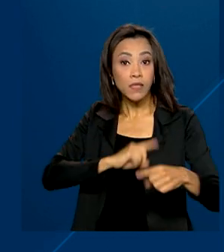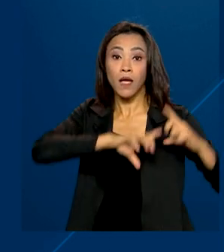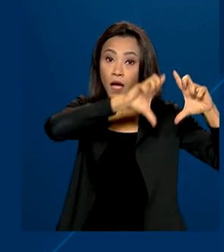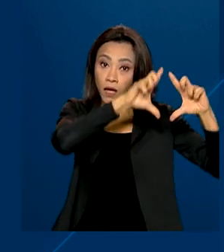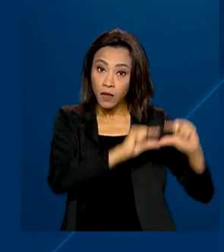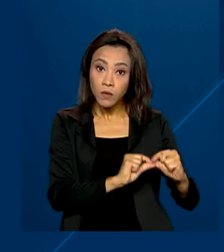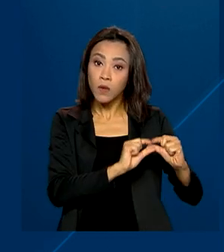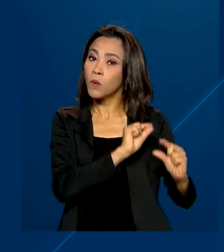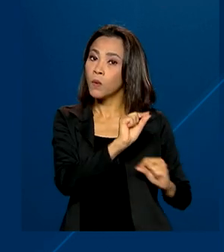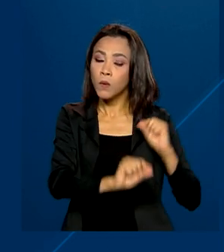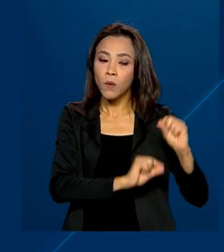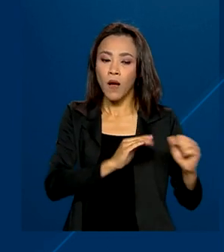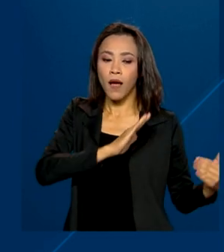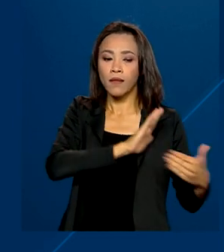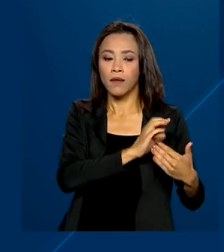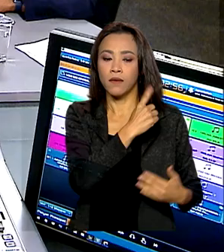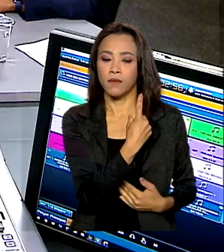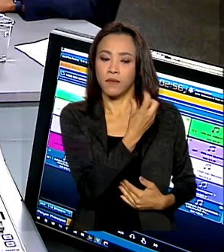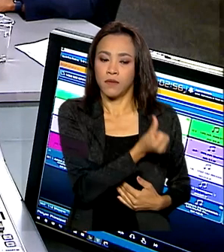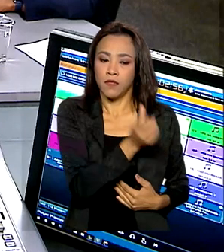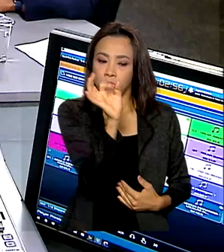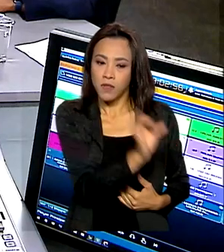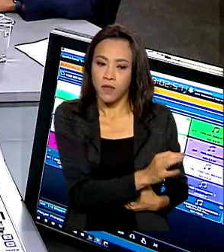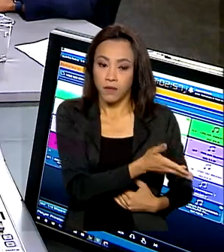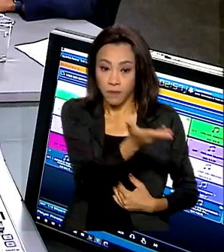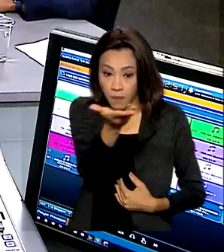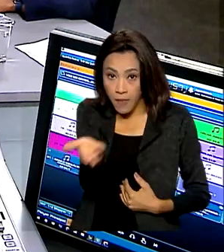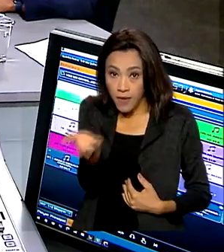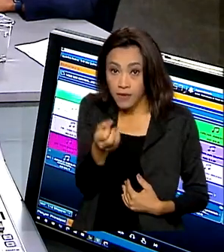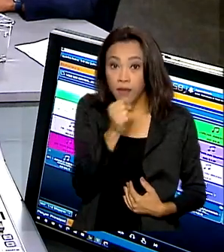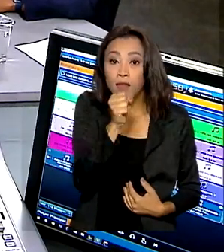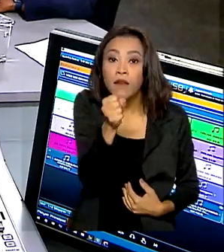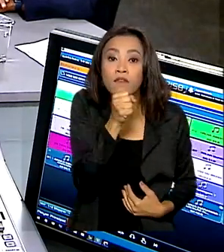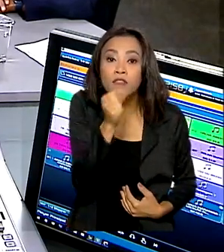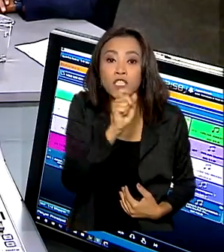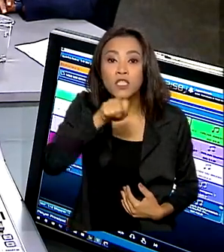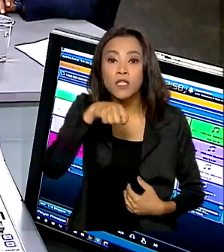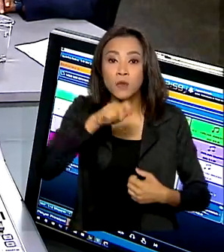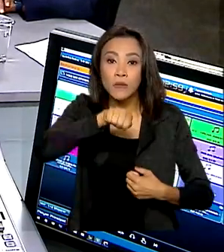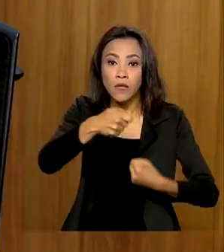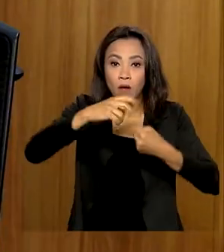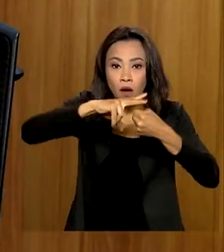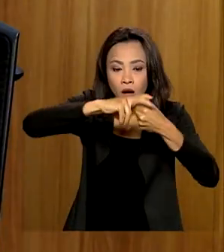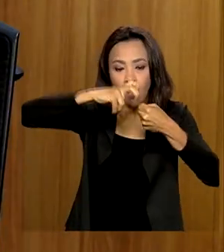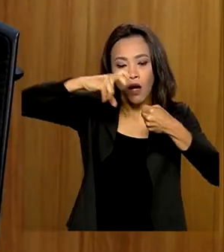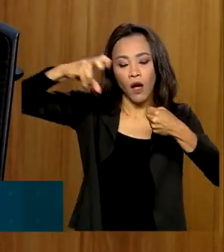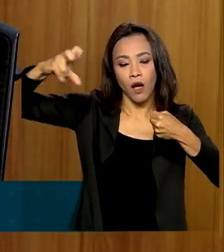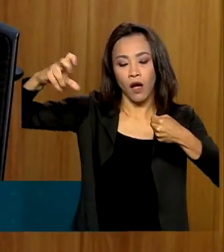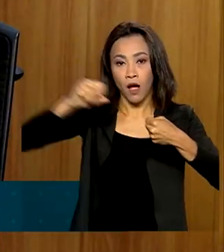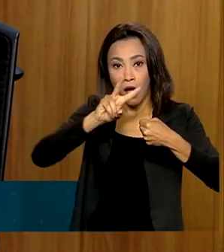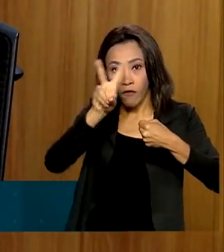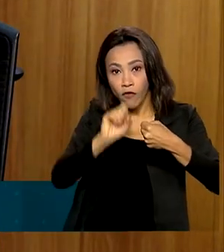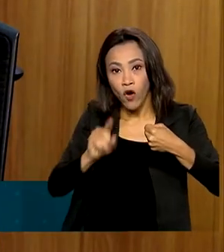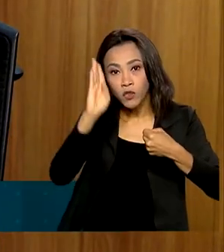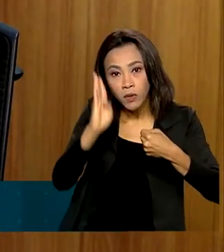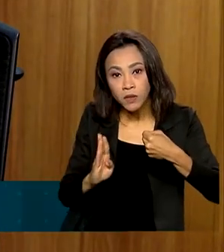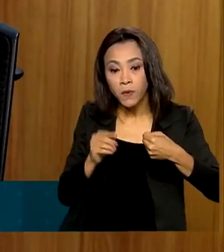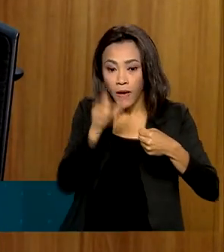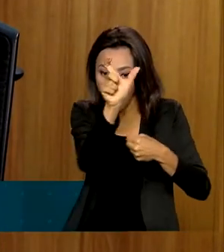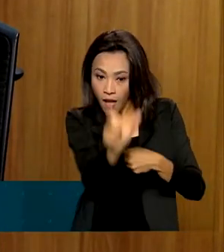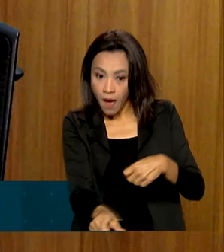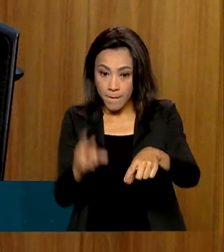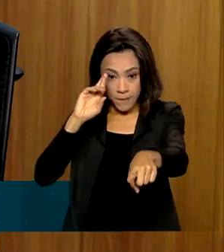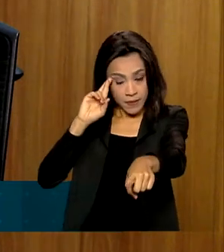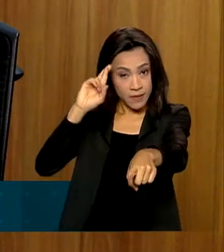redução será de até 16%. Em entrevista ao programa de rádio A Voz do Brasil, a diretora-presidente da ANEL